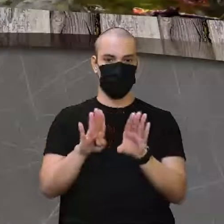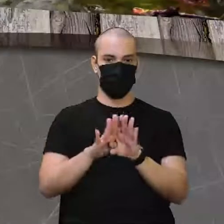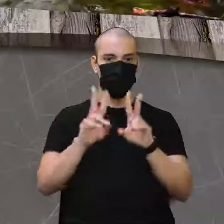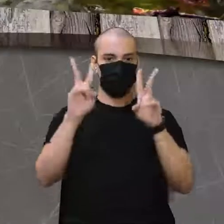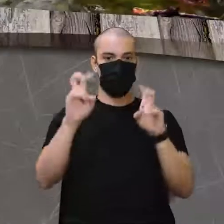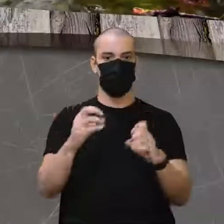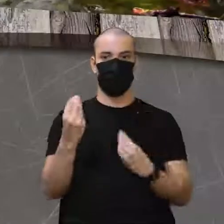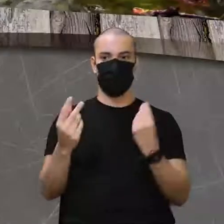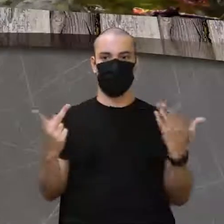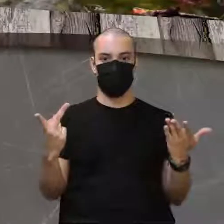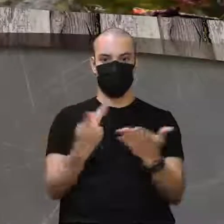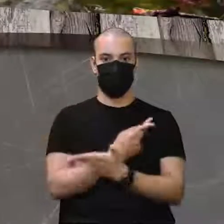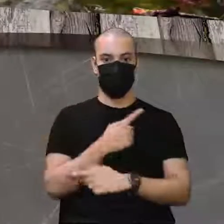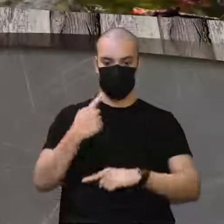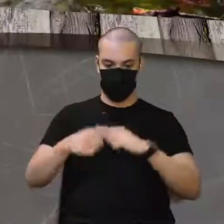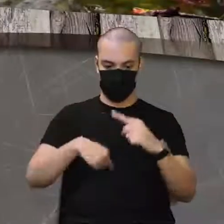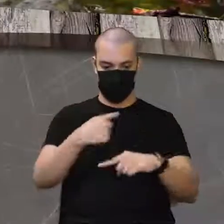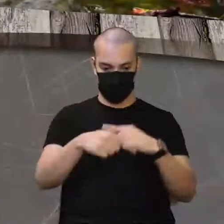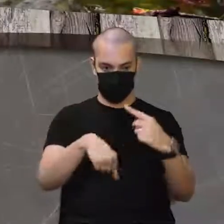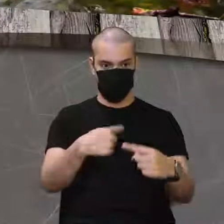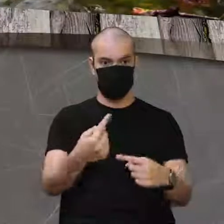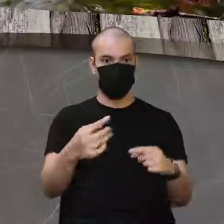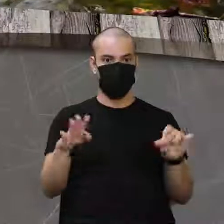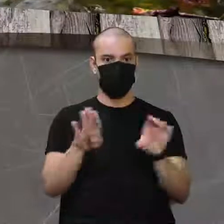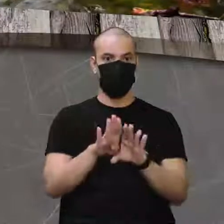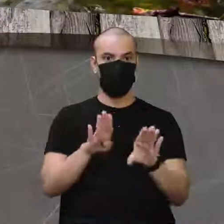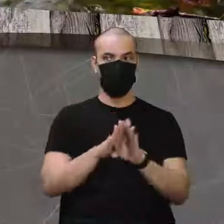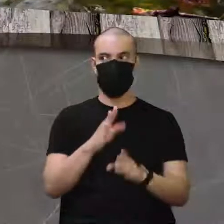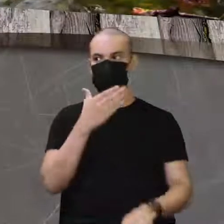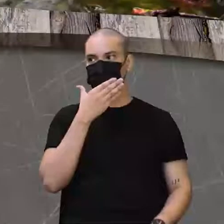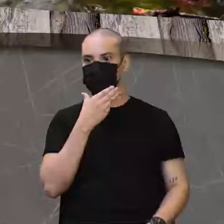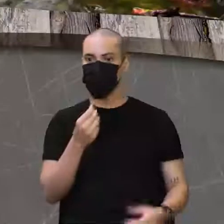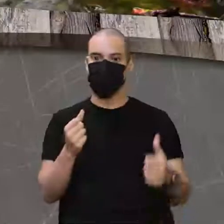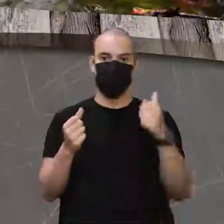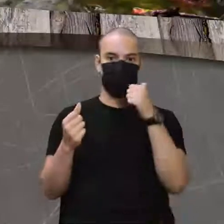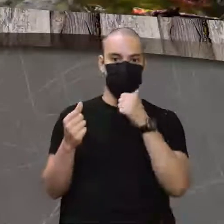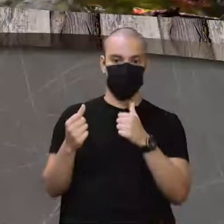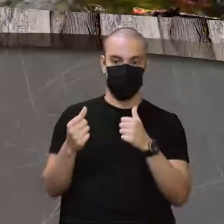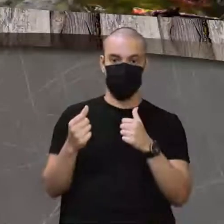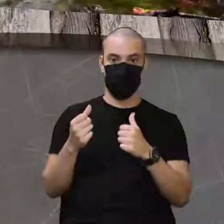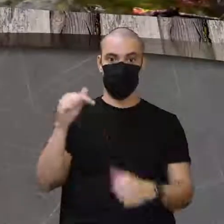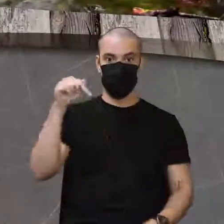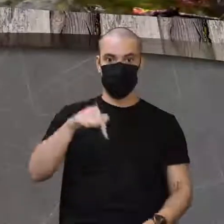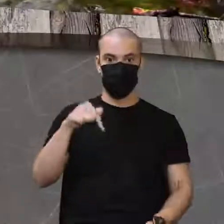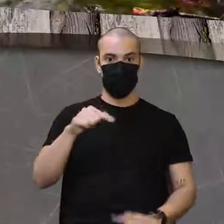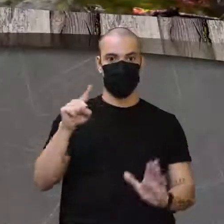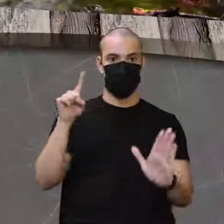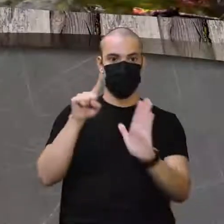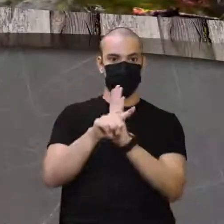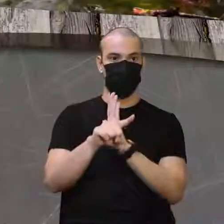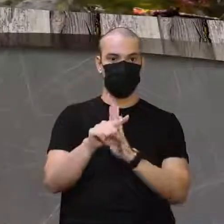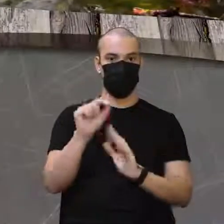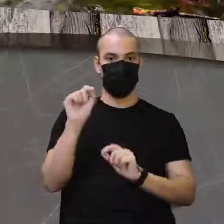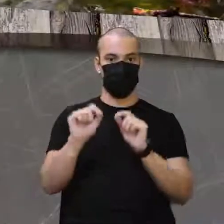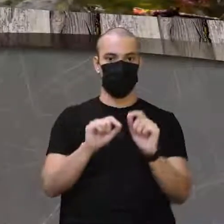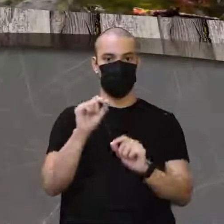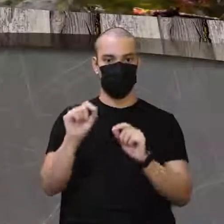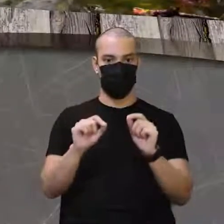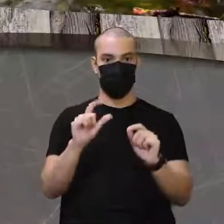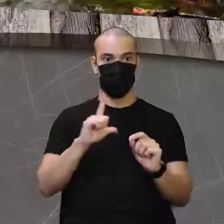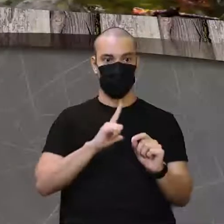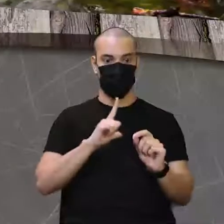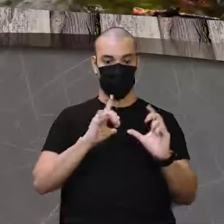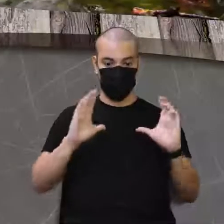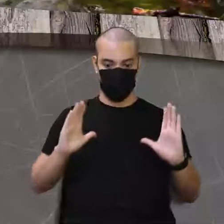transmissão de homem, né? Do homem para a mulher. E aqui, na questão, a gente está justamente